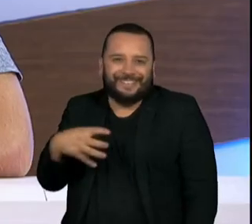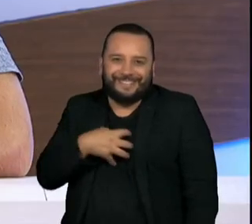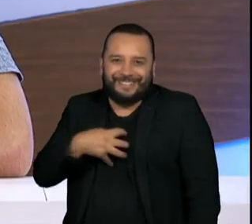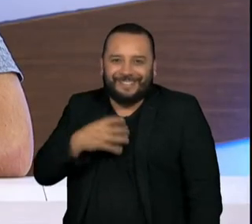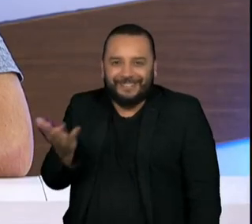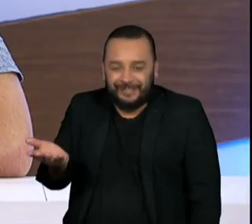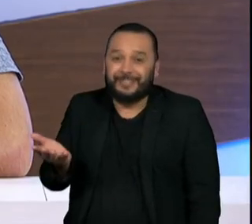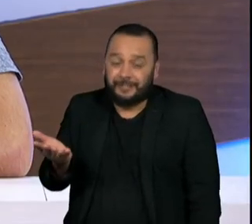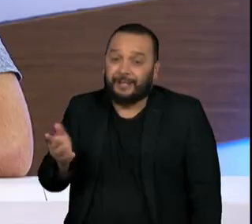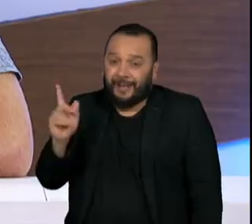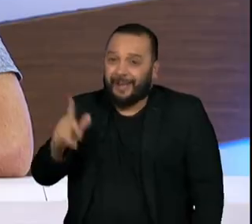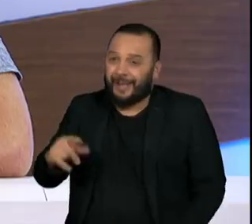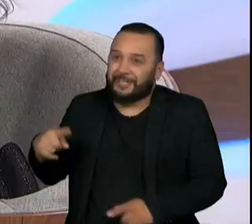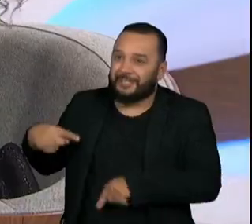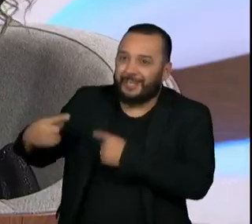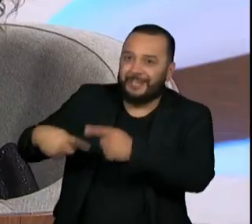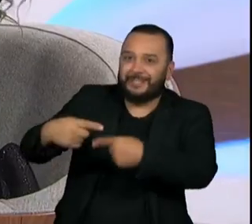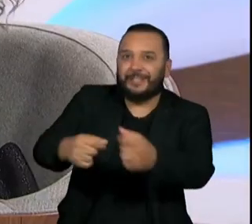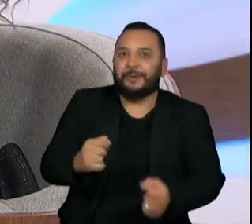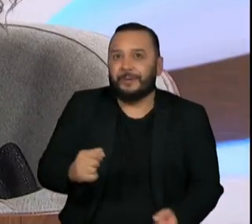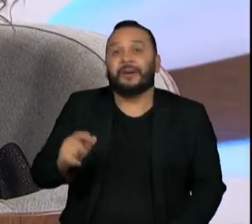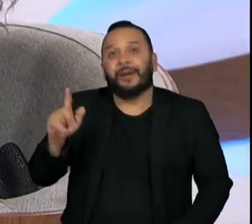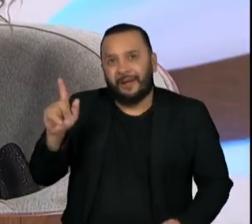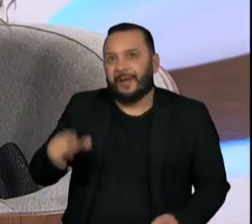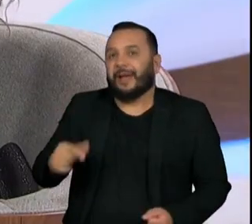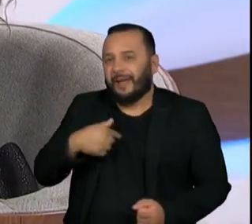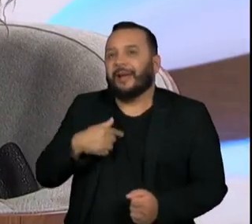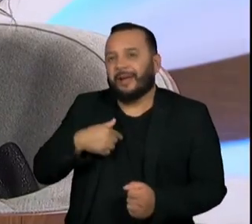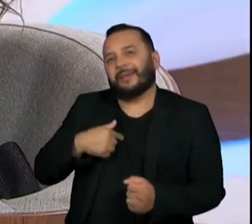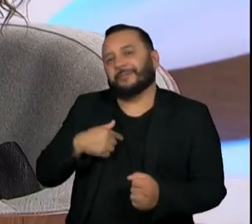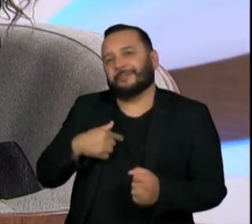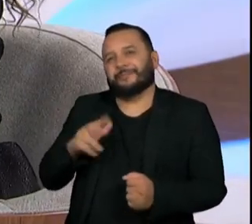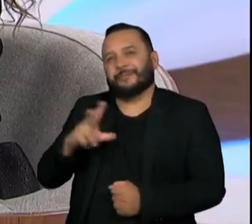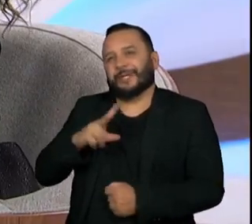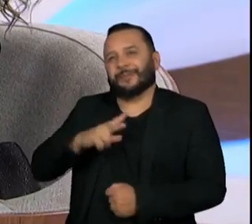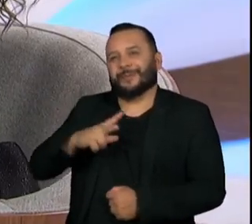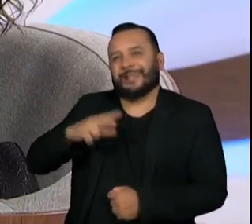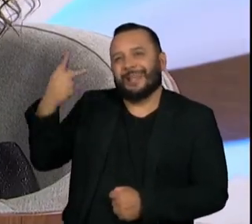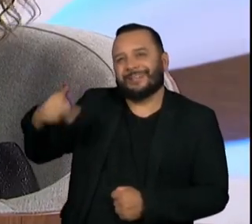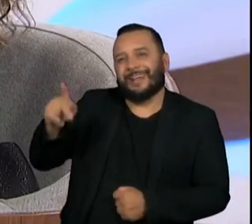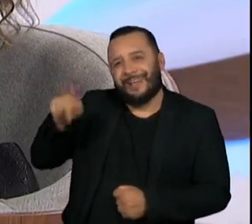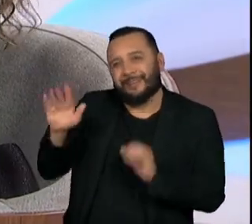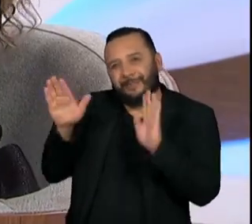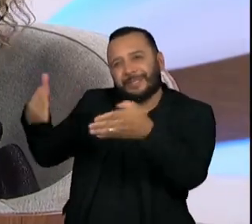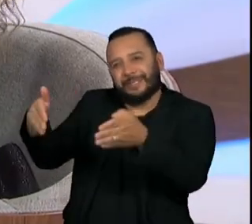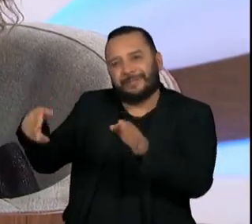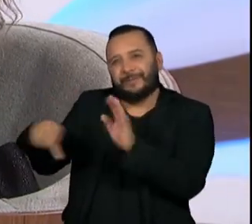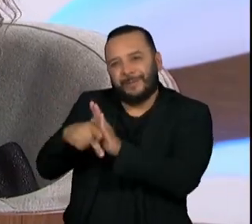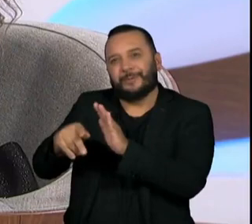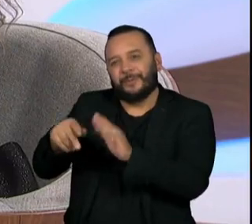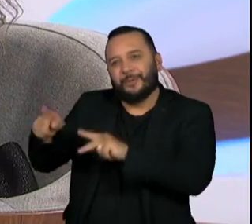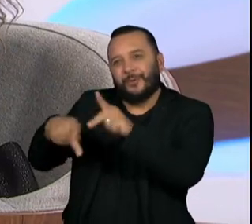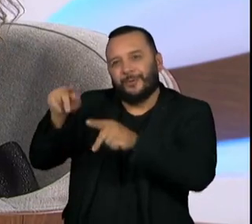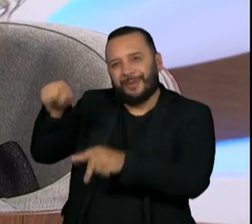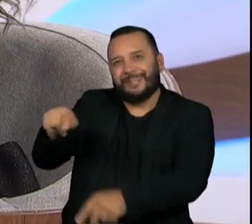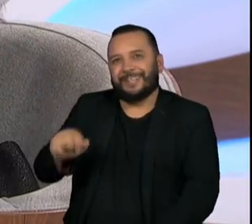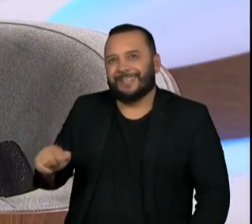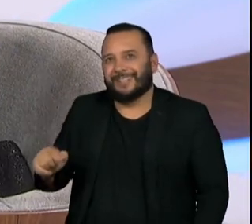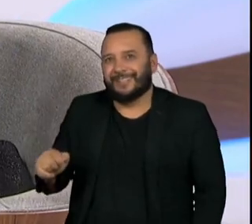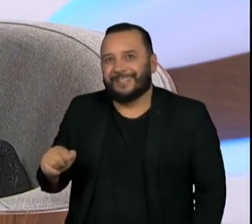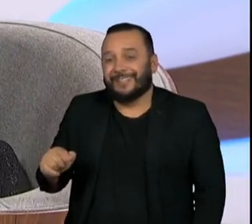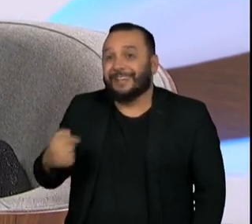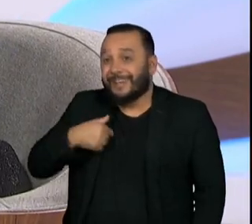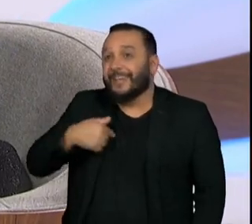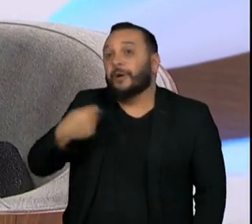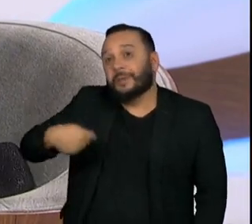da geração. Você vê, é particular a divisão ali, é uma coisa muito específica dali, né? Eu tive